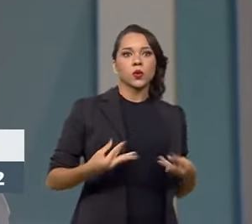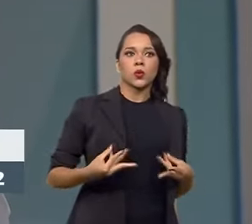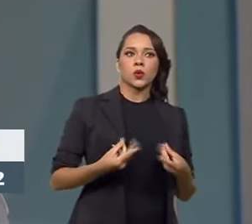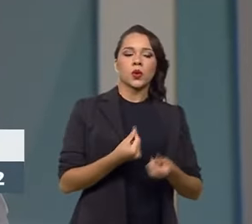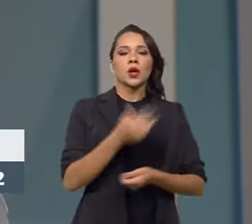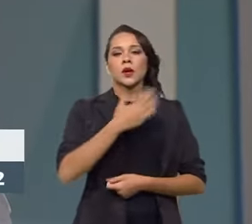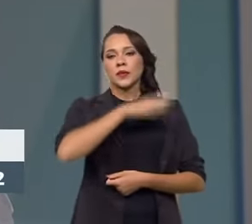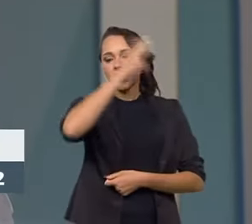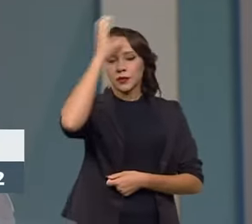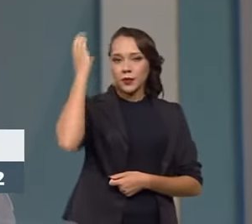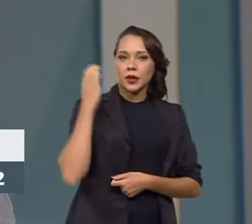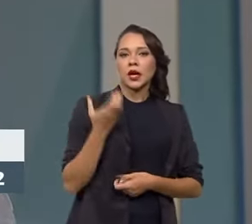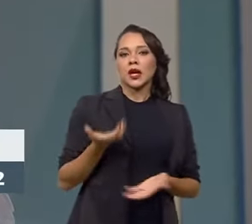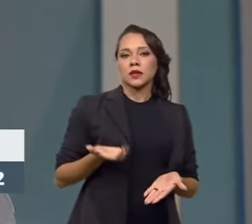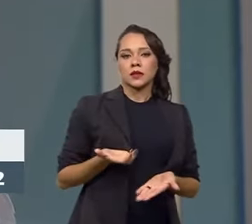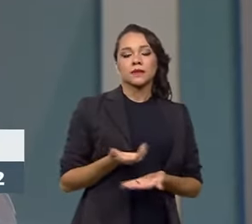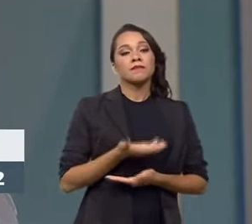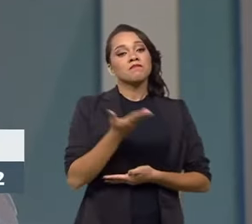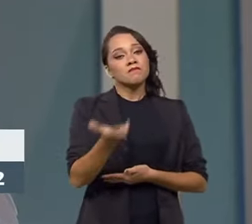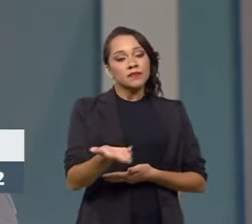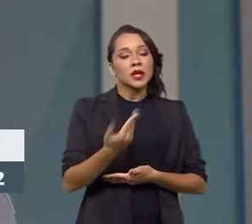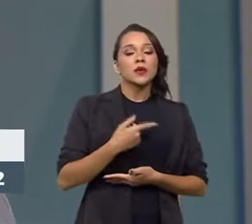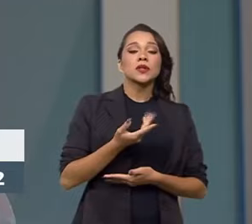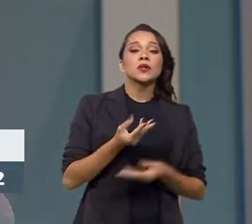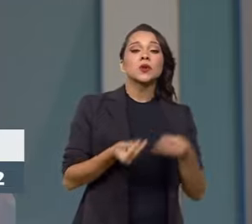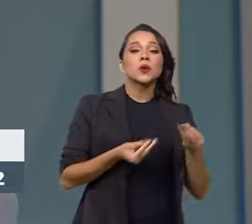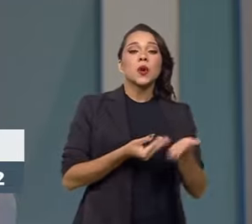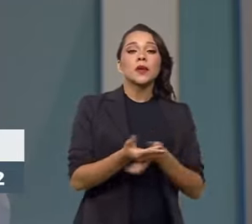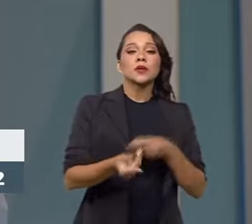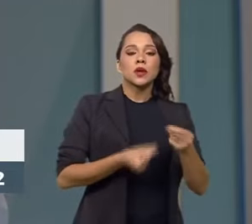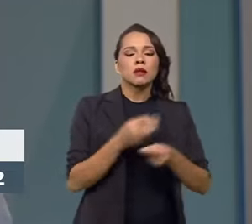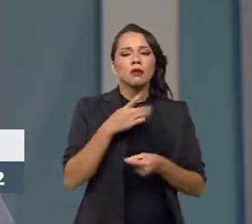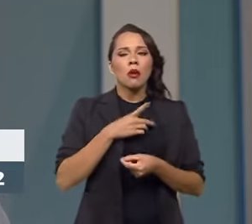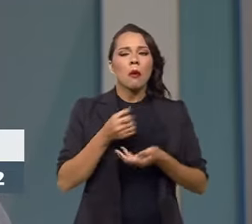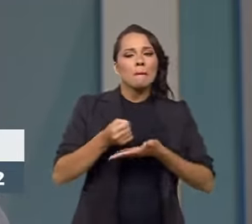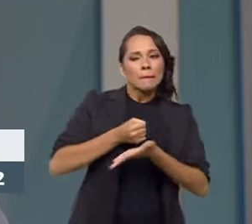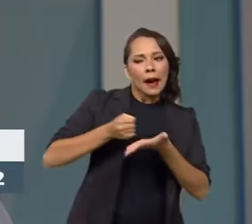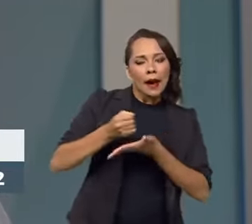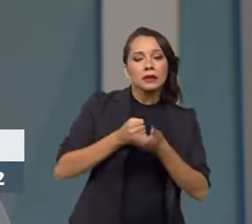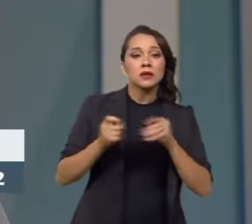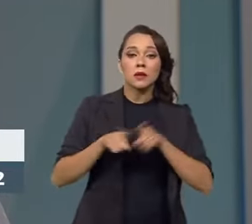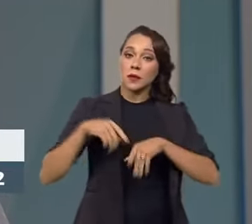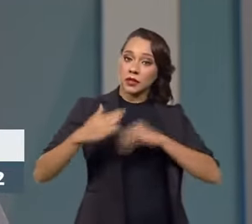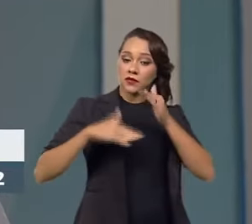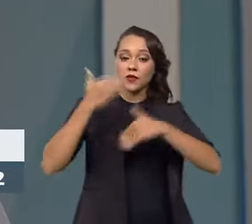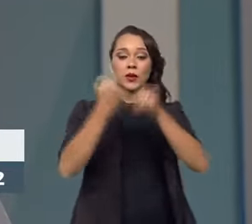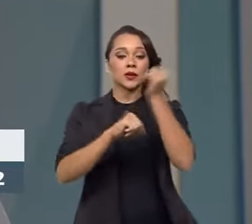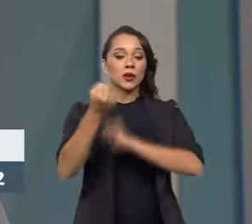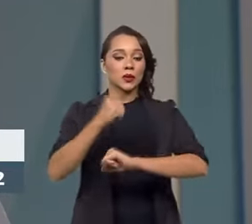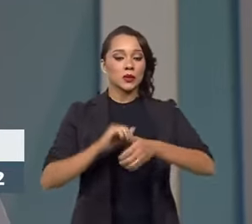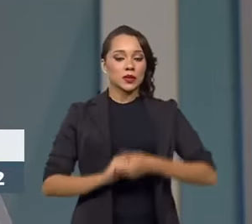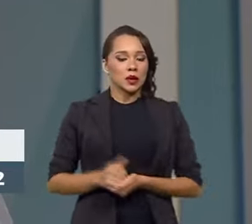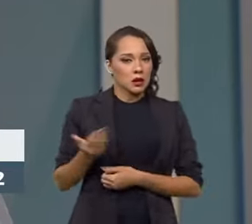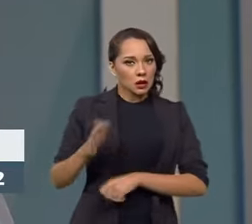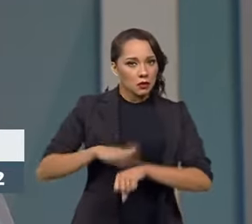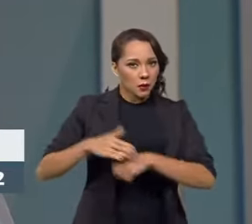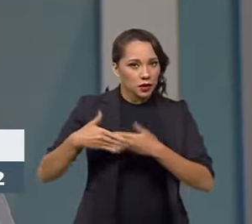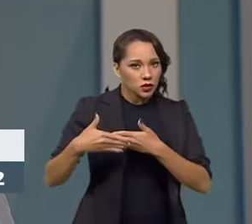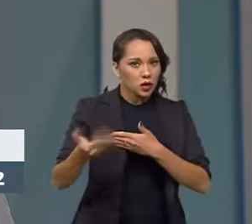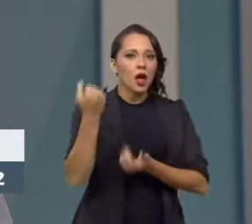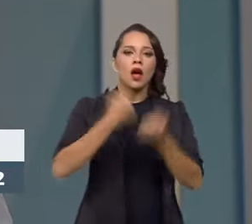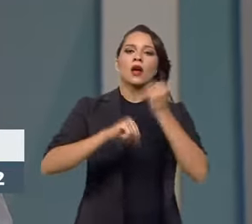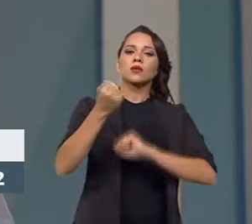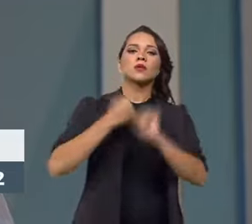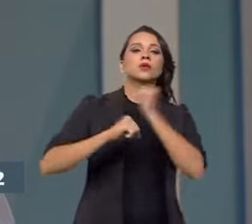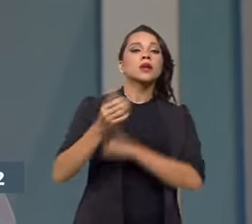para os nossos consumidores. Então, com isso, a gente passa a ter um parâmetro até de desenvolvimento da indústria. partir daquele momento, a indústria